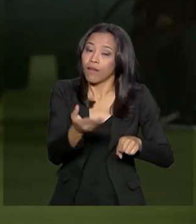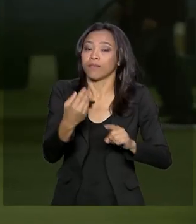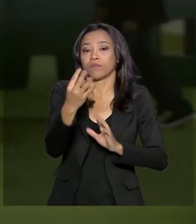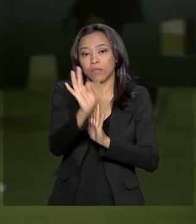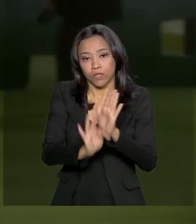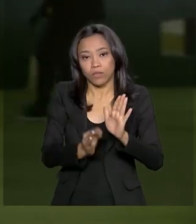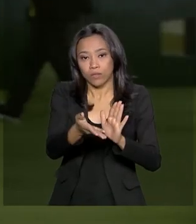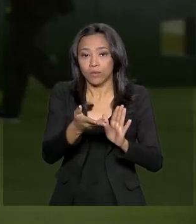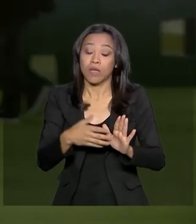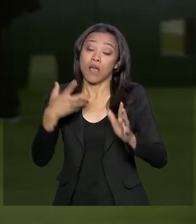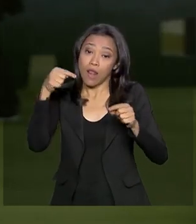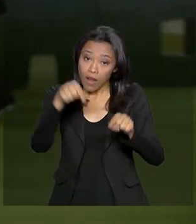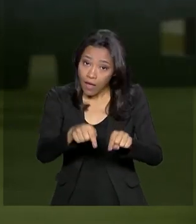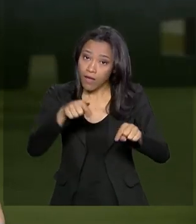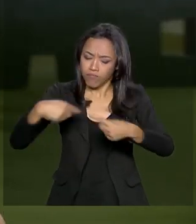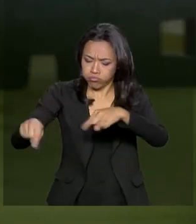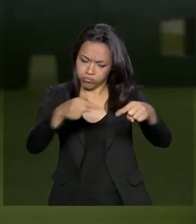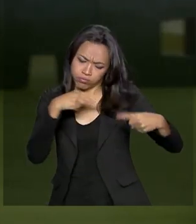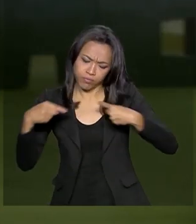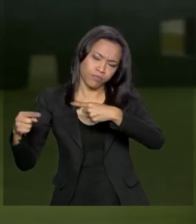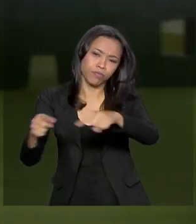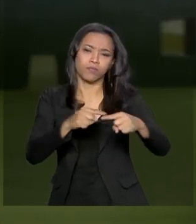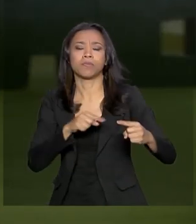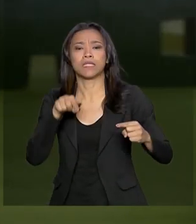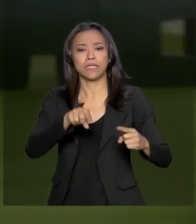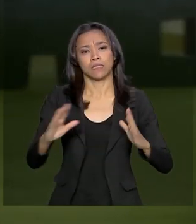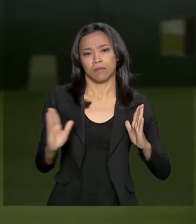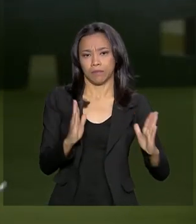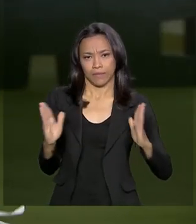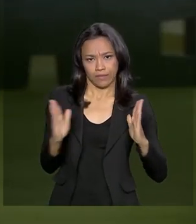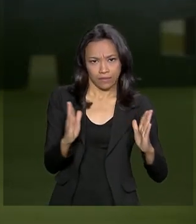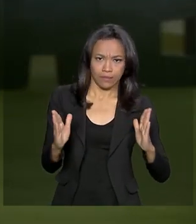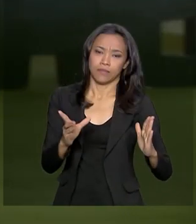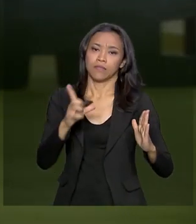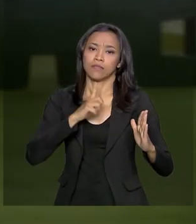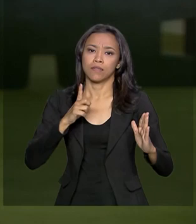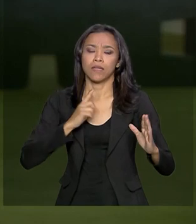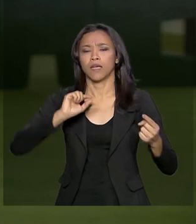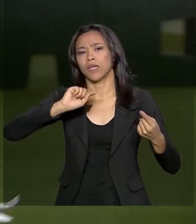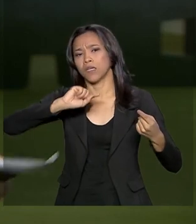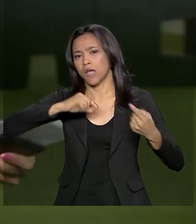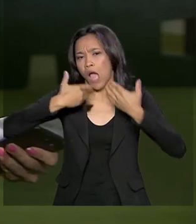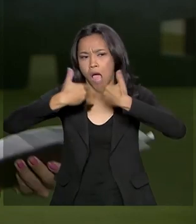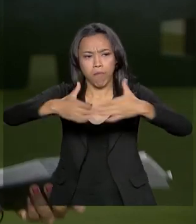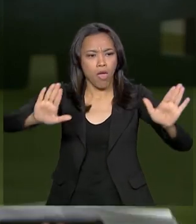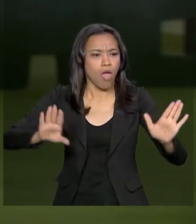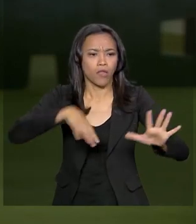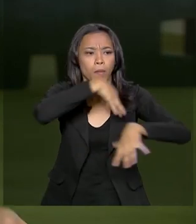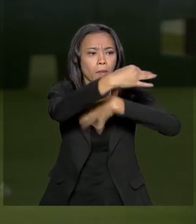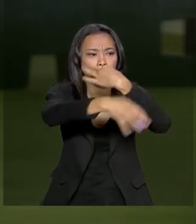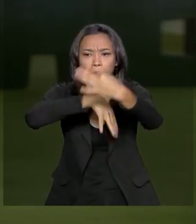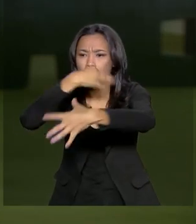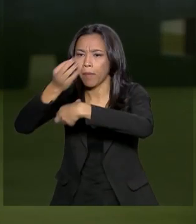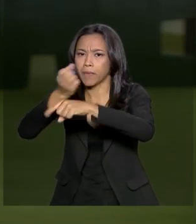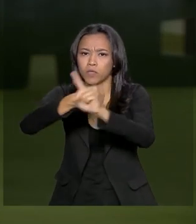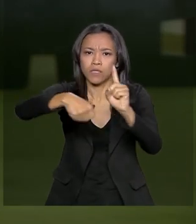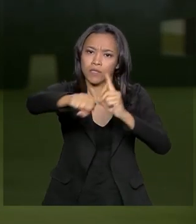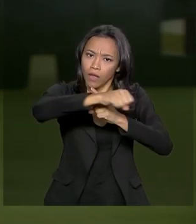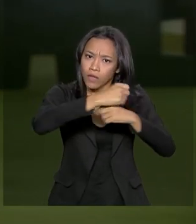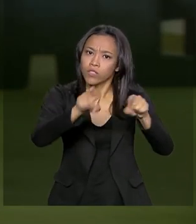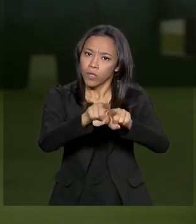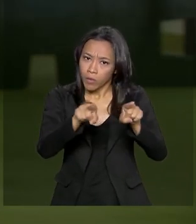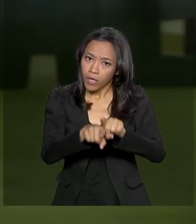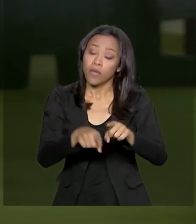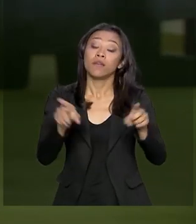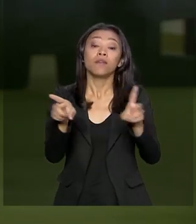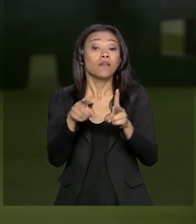debatido e votado. Nesse tempo, gente vai ter a realização de audiências públicas para ouvir a sociedade e também